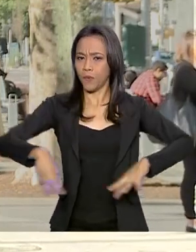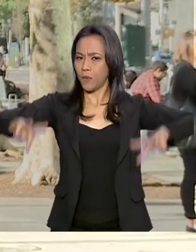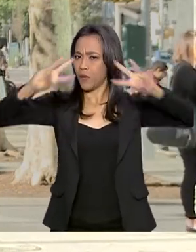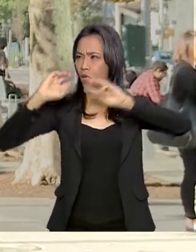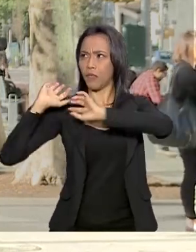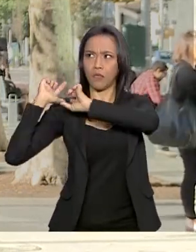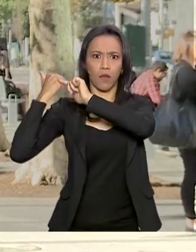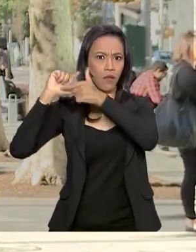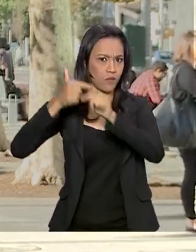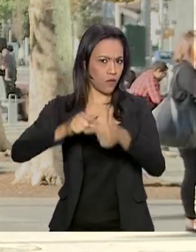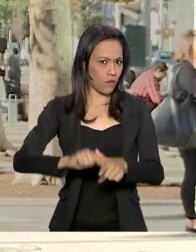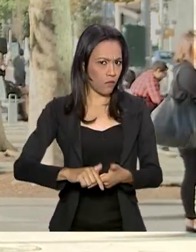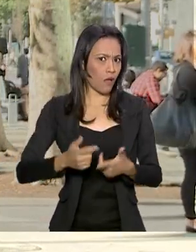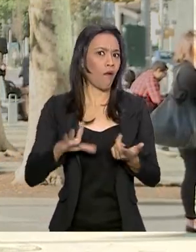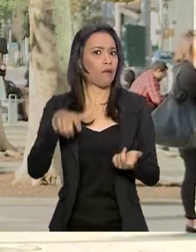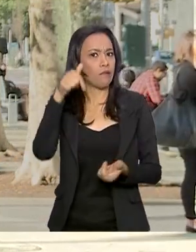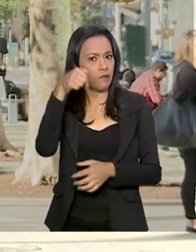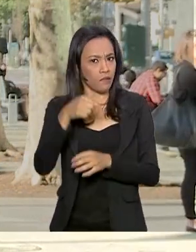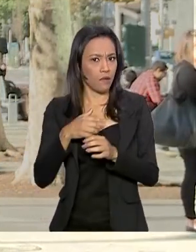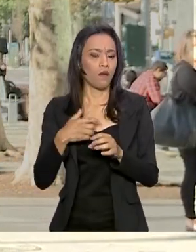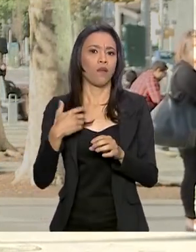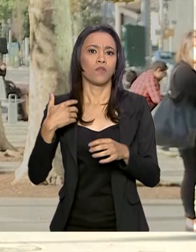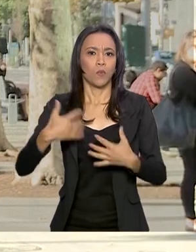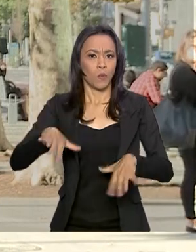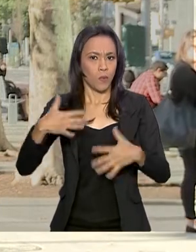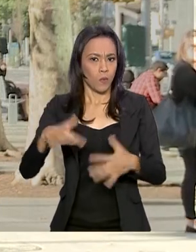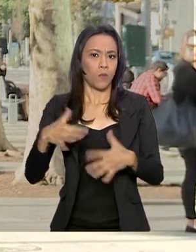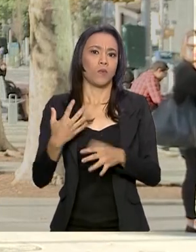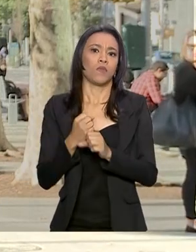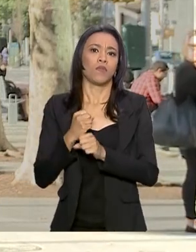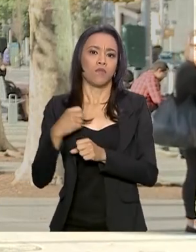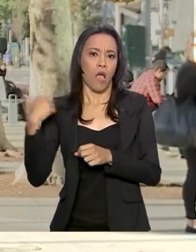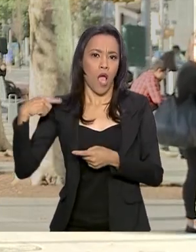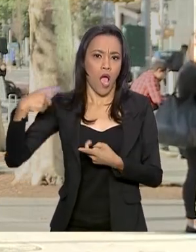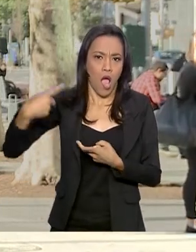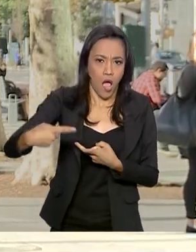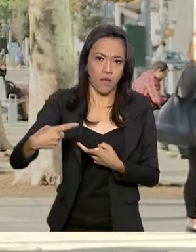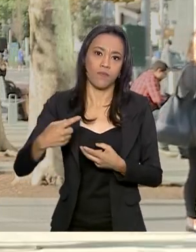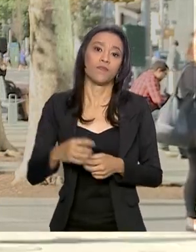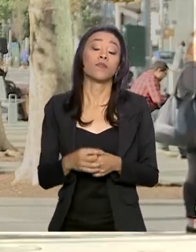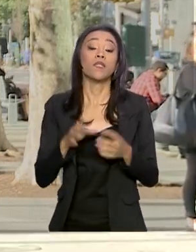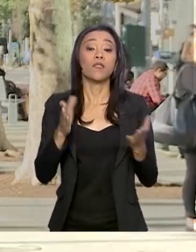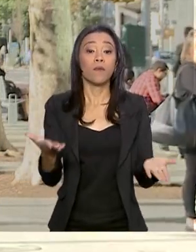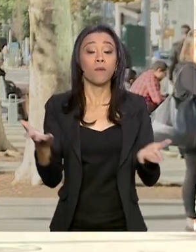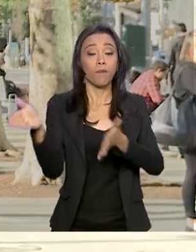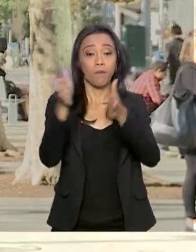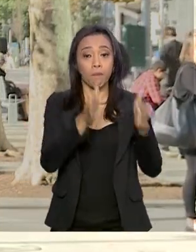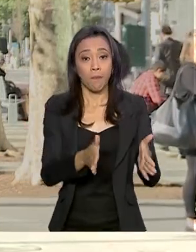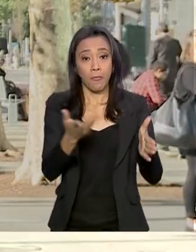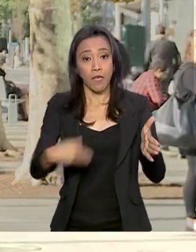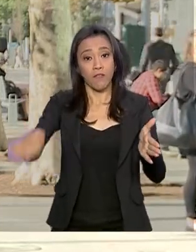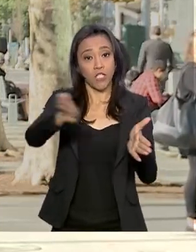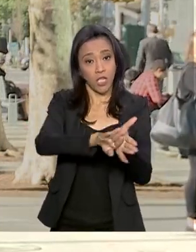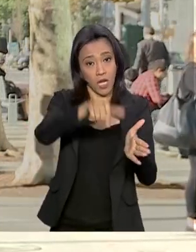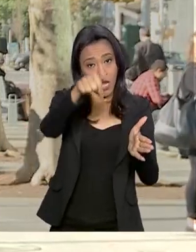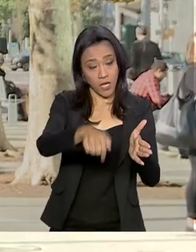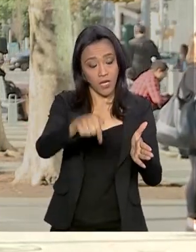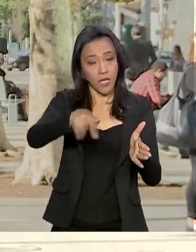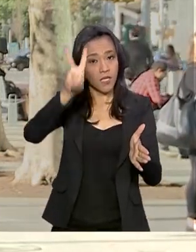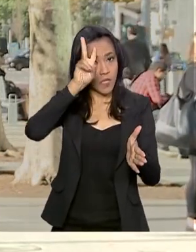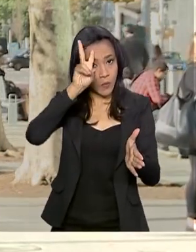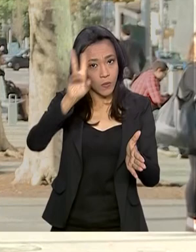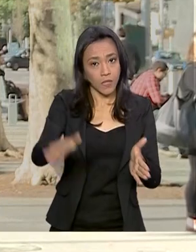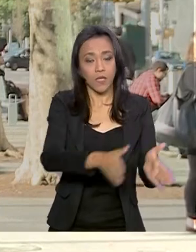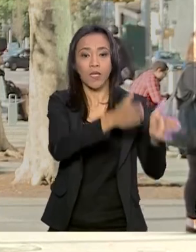mais de sete décadas. Bom, a chegada do presidente Jair Bolsonaro está prevista para a tarde de segunda-feira. Na